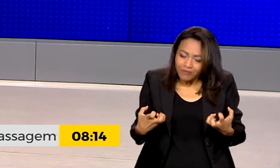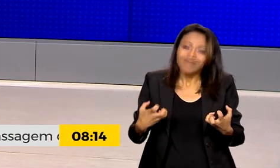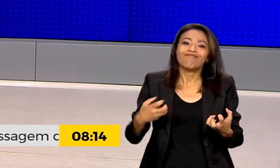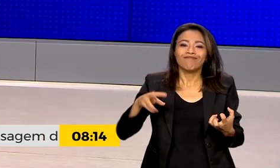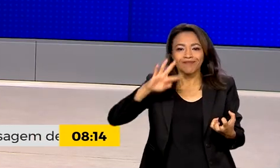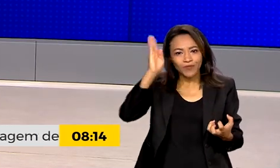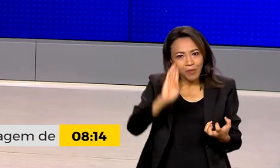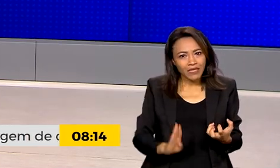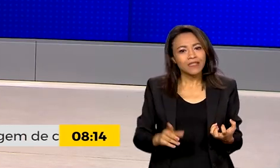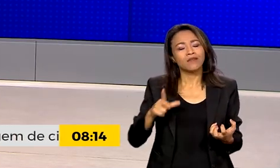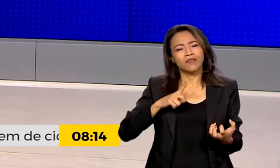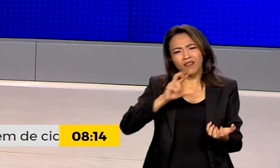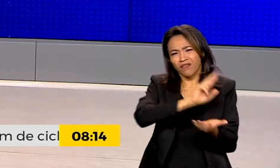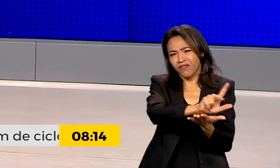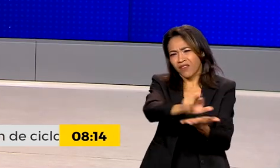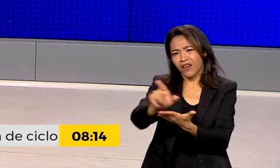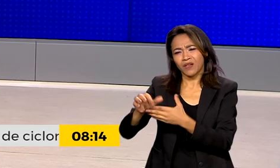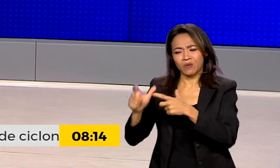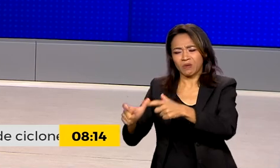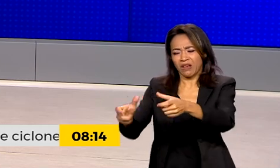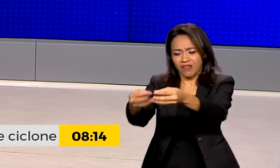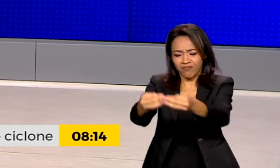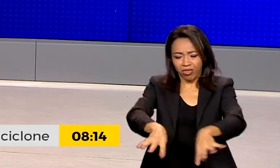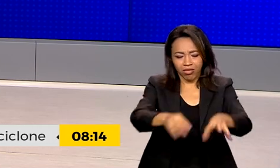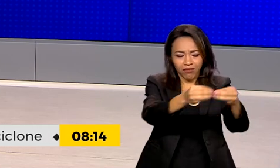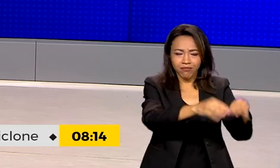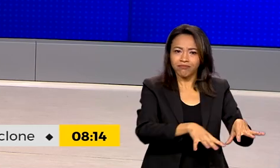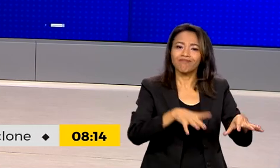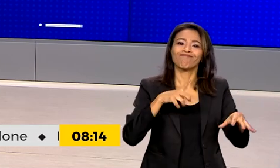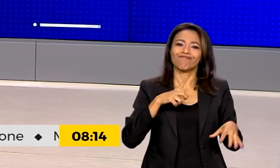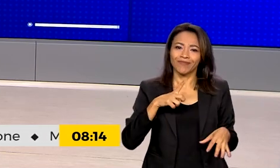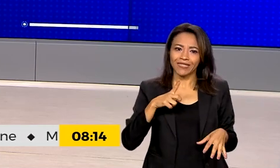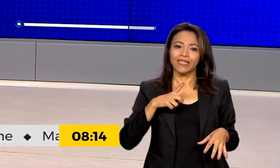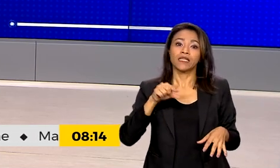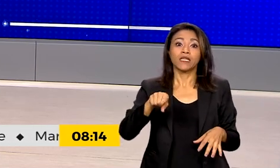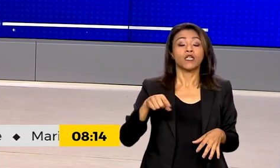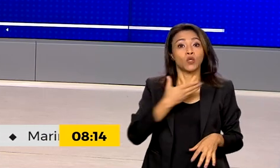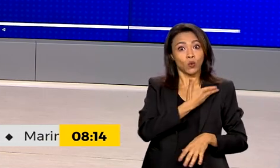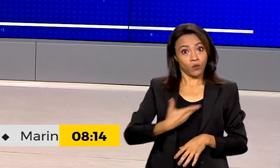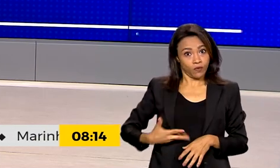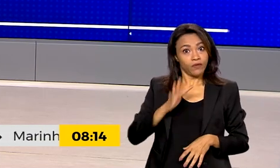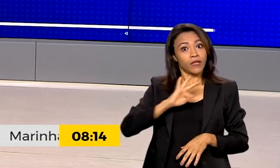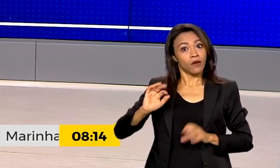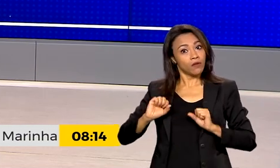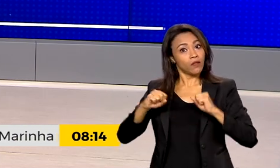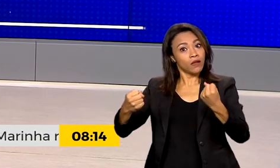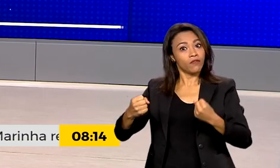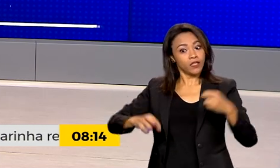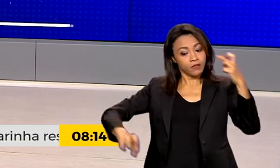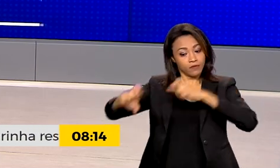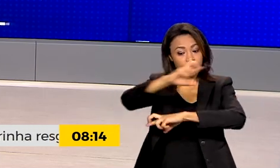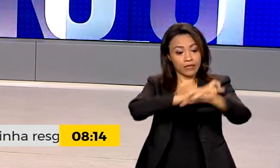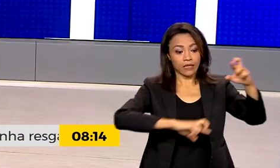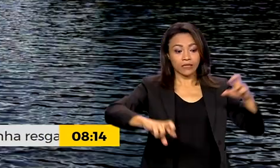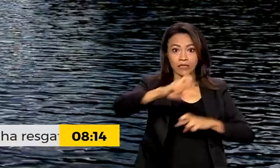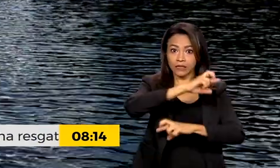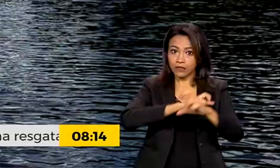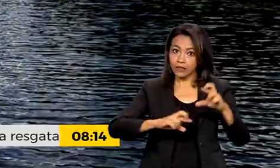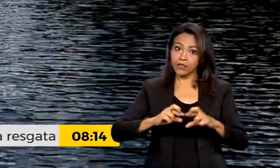áreas em processo de degradação e o governo federal defende o aumento da fiscalização em todos os biomas.